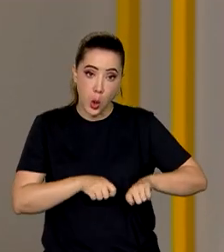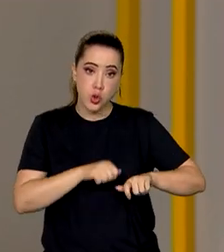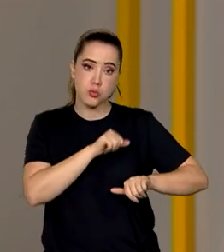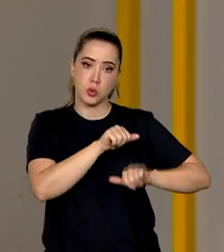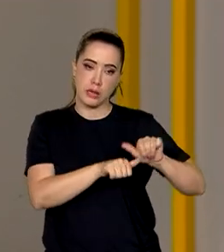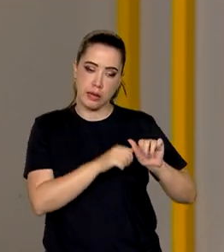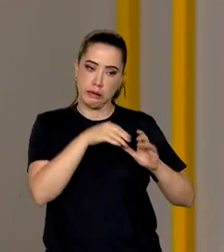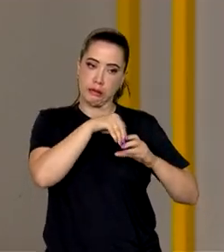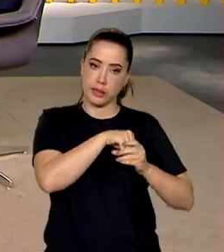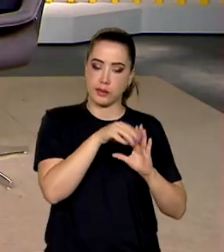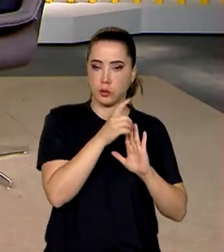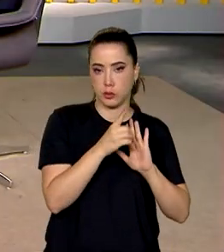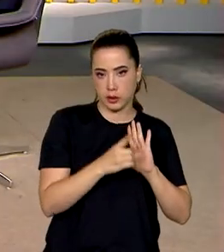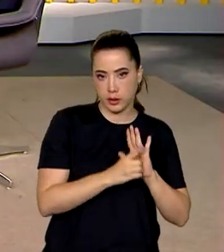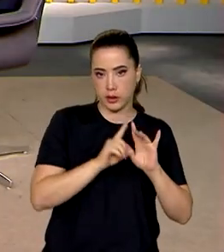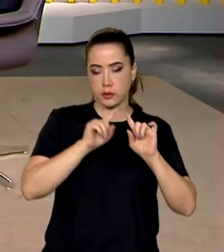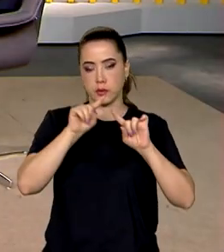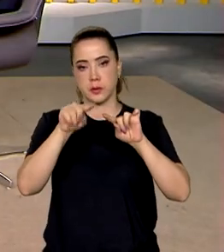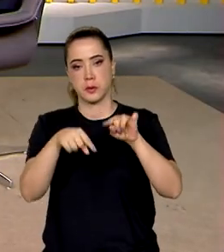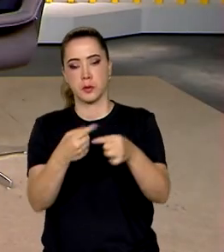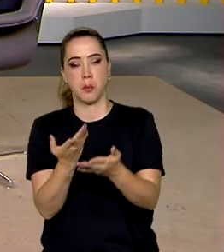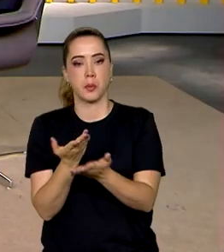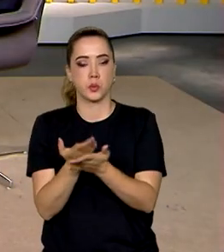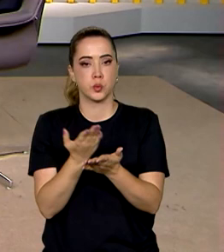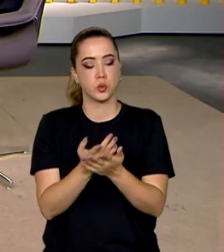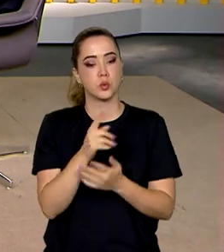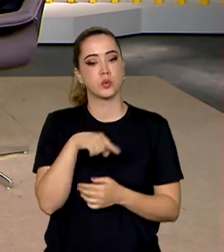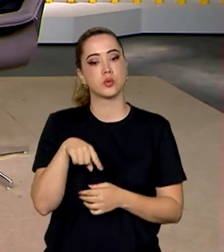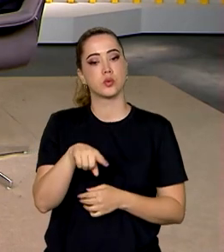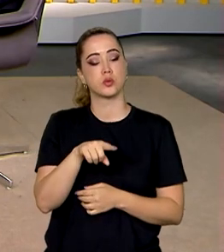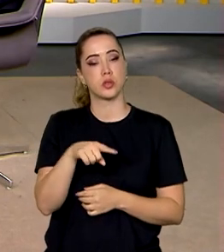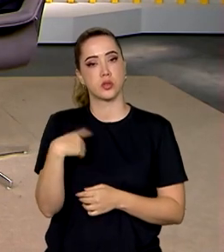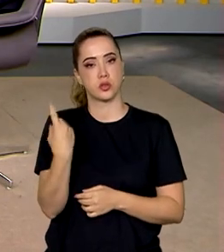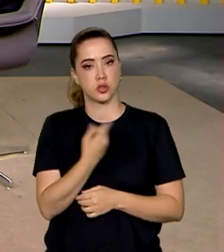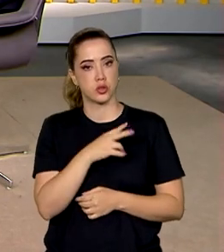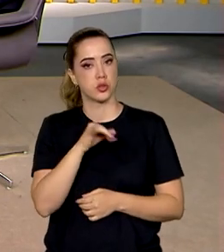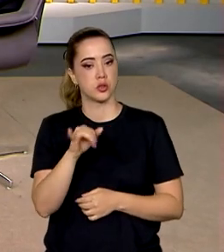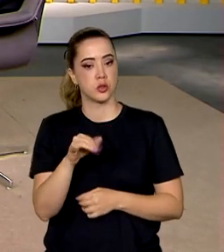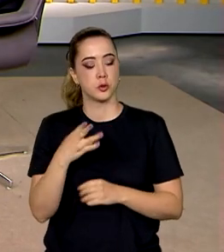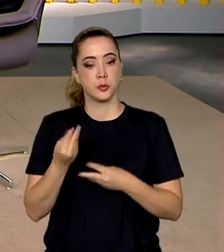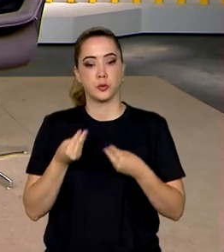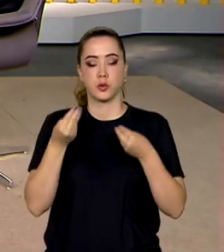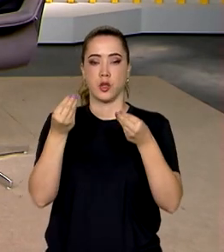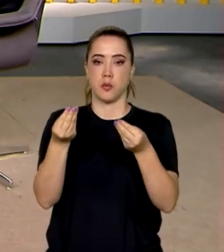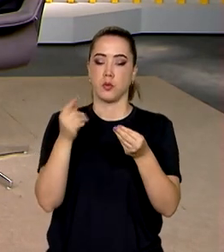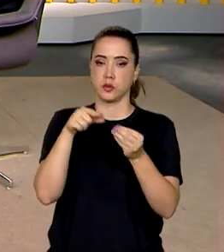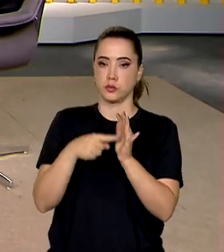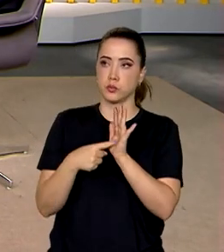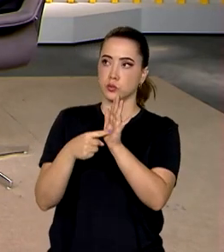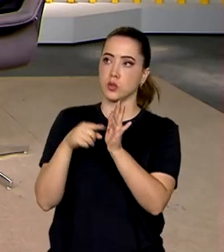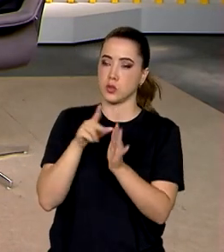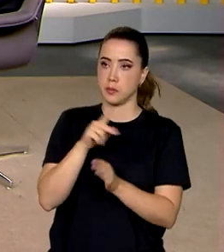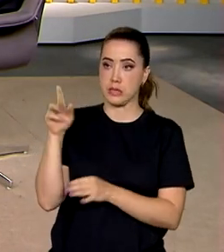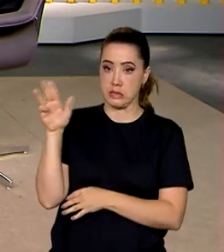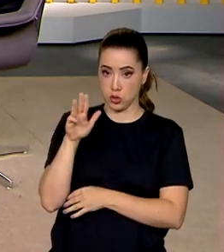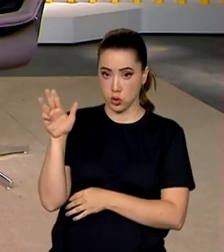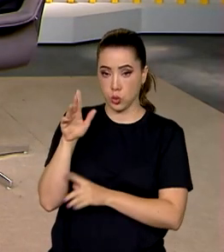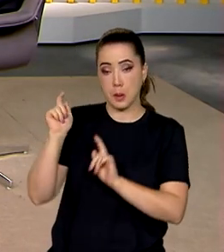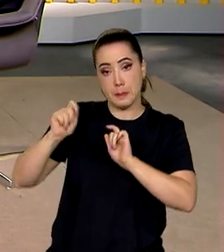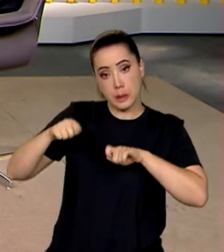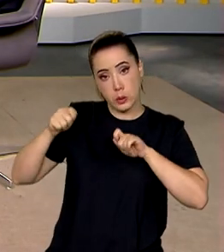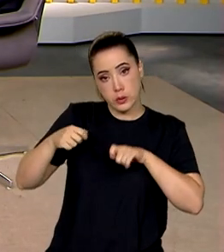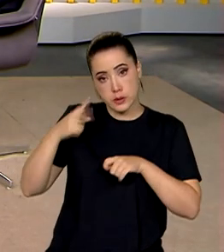E logo após isso, nós vamos então submeter para o nosso presidente, né? Para que ele possa